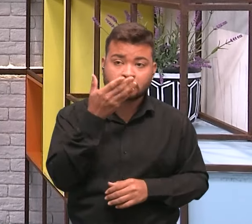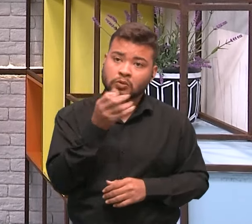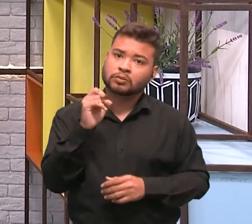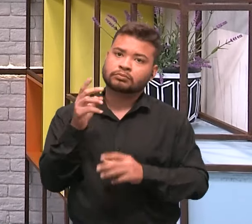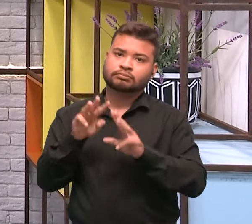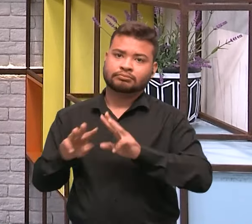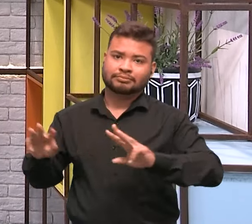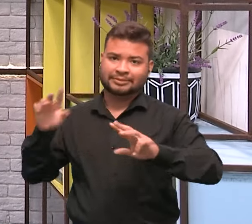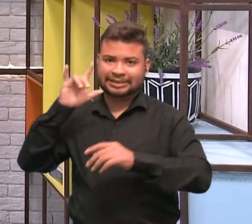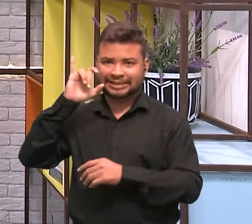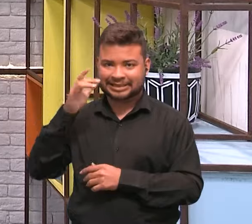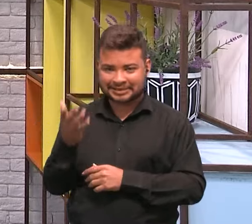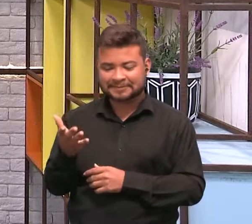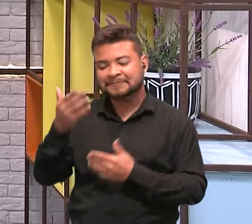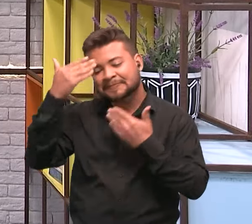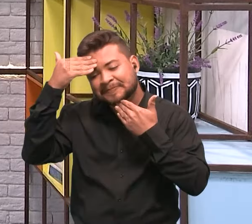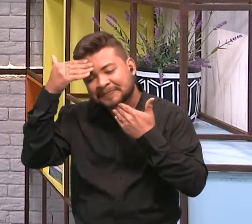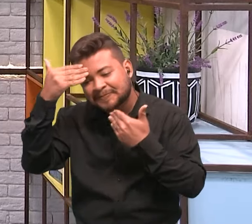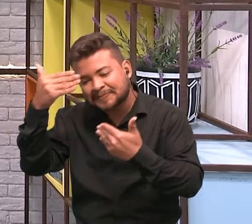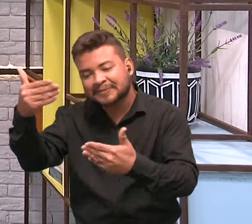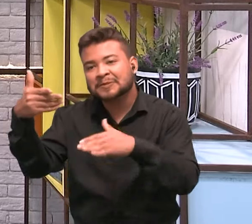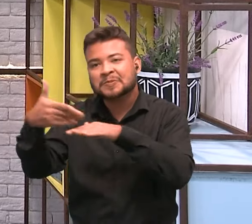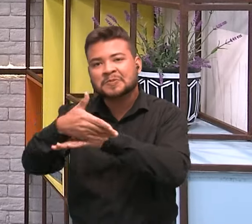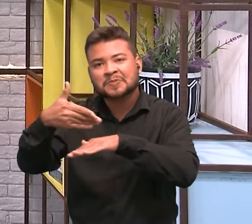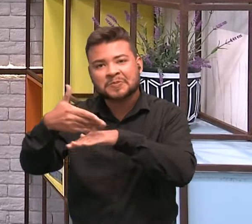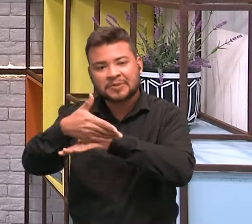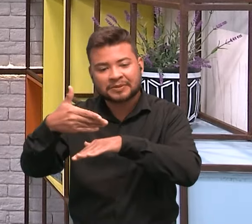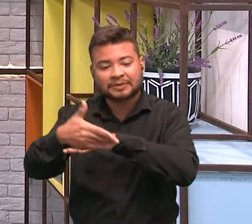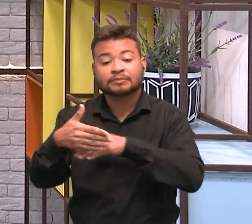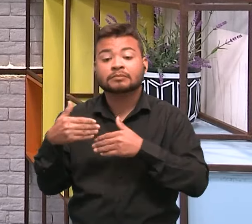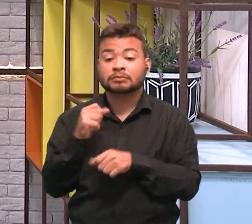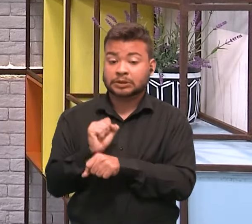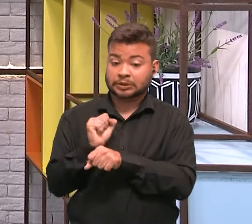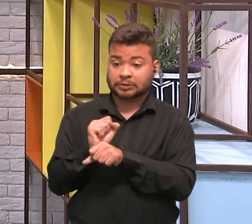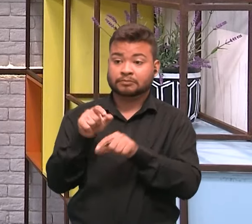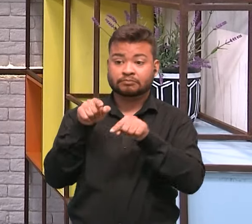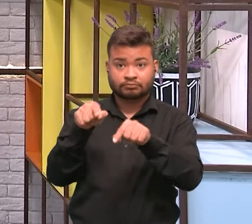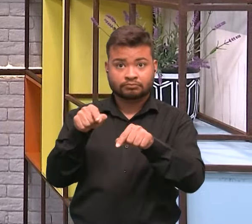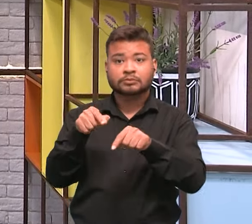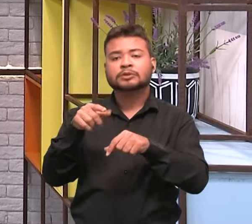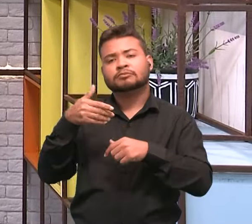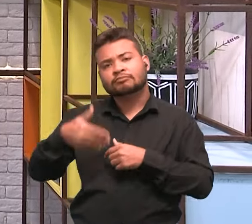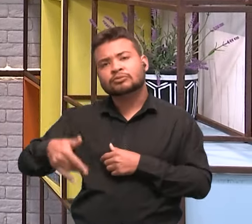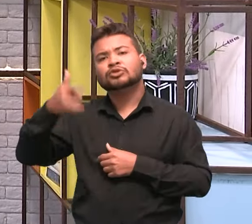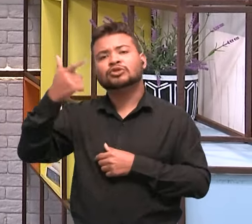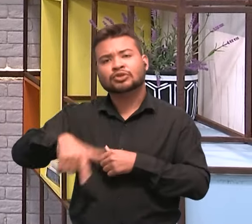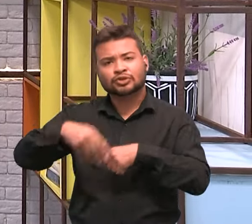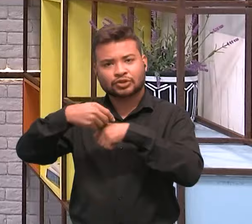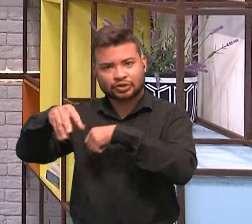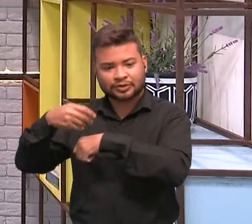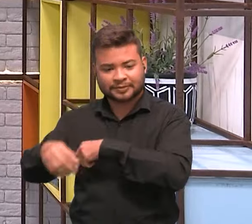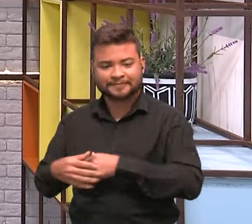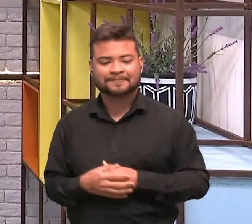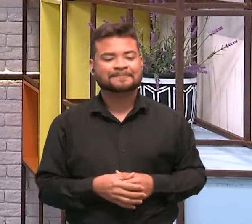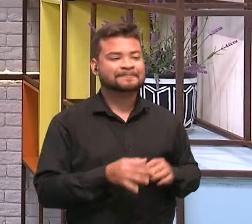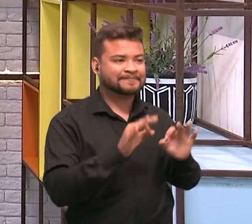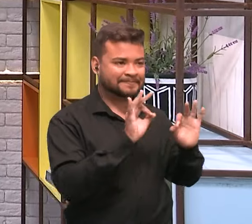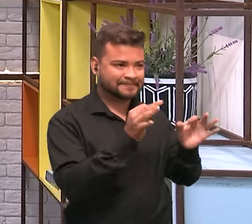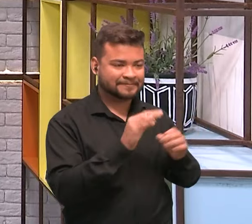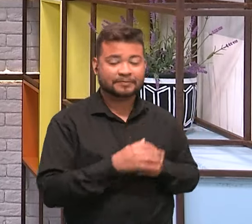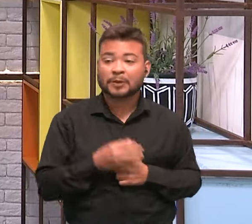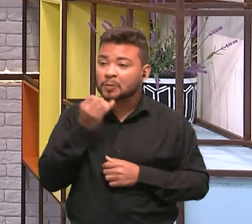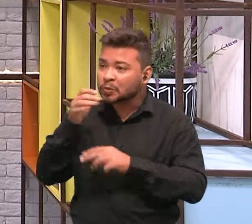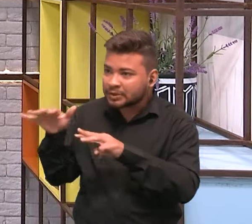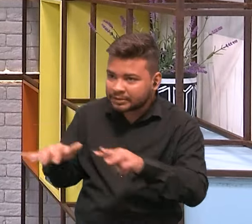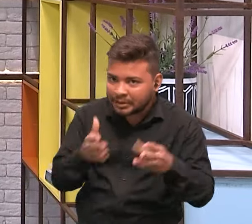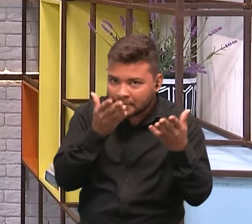E muito obrigado. Obrigado pela sua participação aqui com a gente. Eu te espero para mais dicas ao longo da semana. Pode deixar. Boa semana, viu?